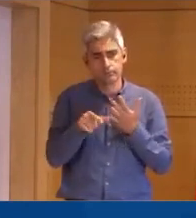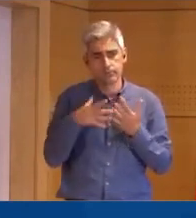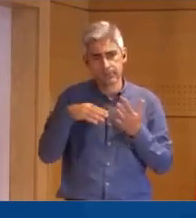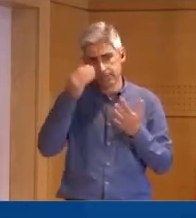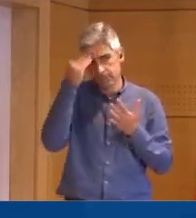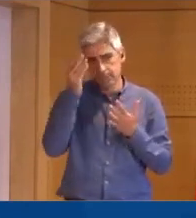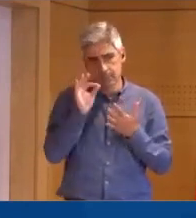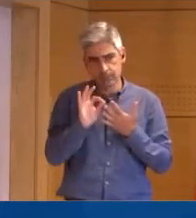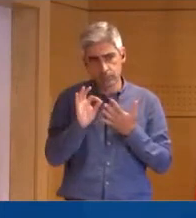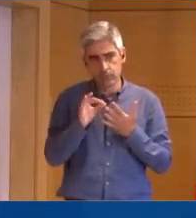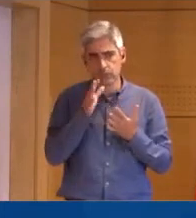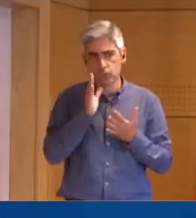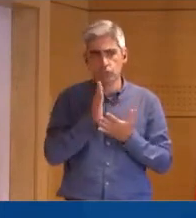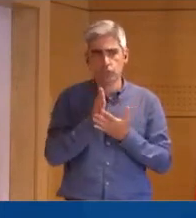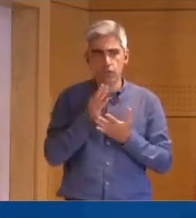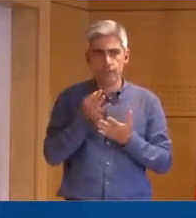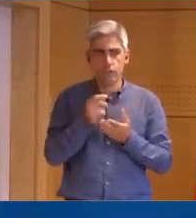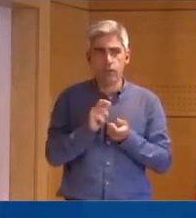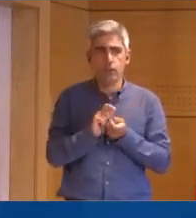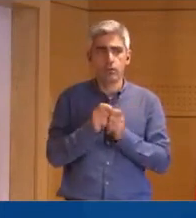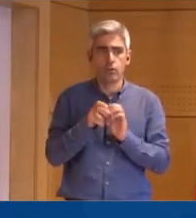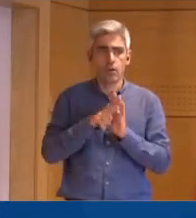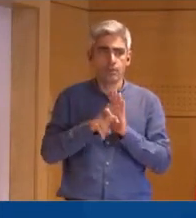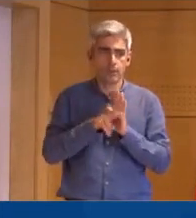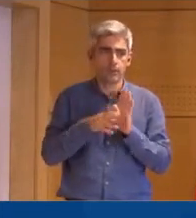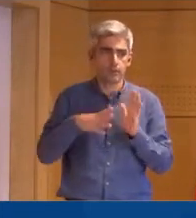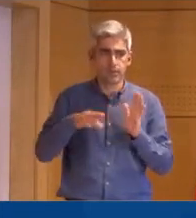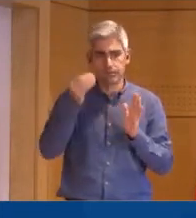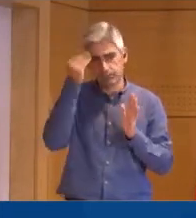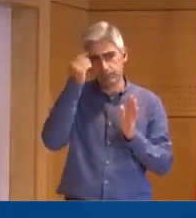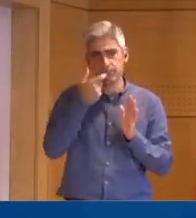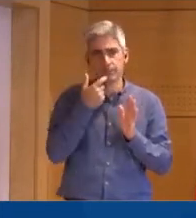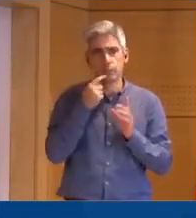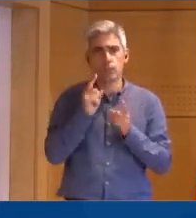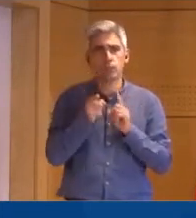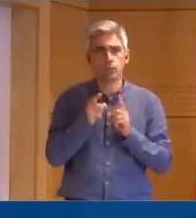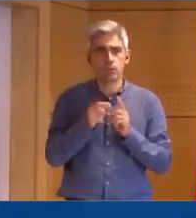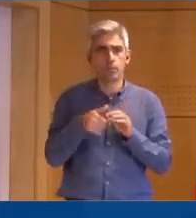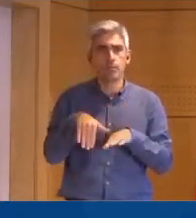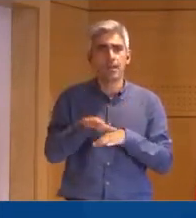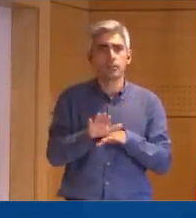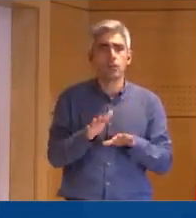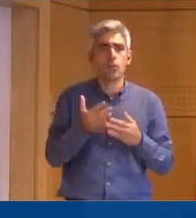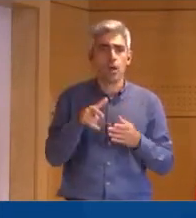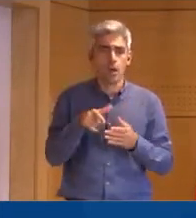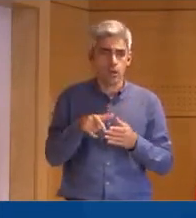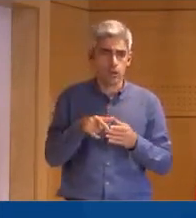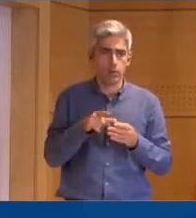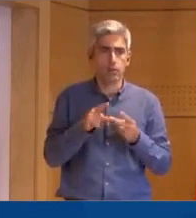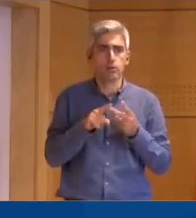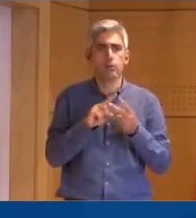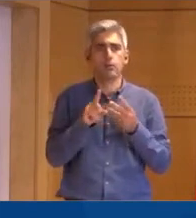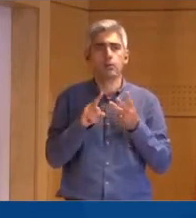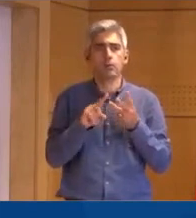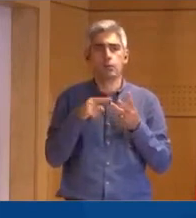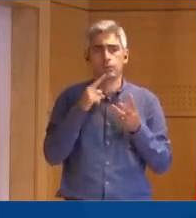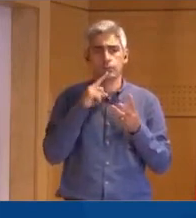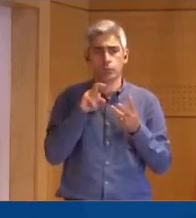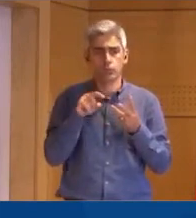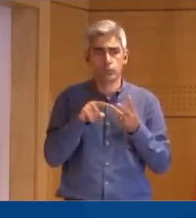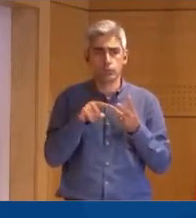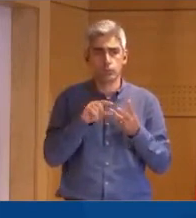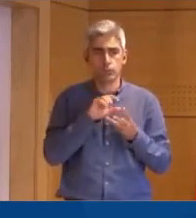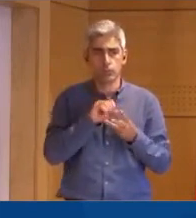que disse apenas que tinha sido regulamentado, mas era preciso perceber o que é que passa é foi dado hoje. E gostava de lhe fazer outra pergunta